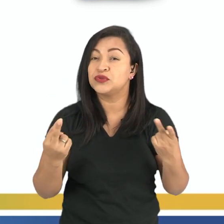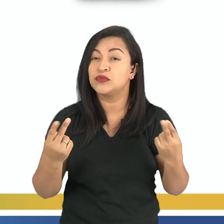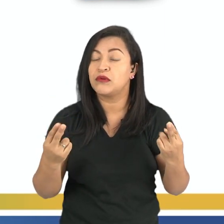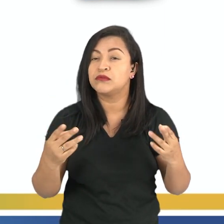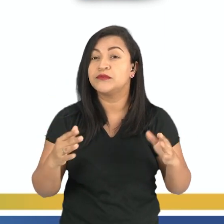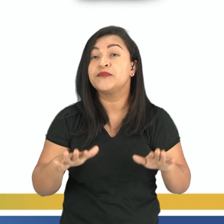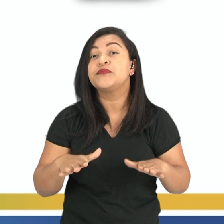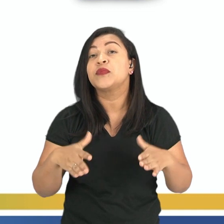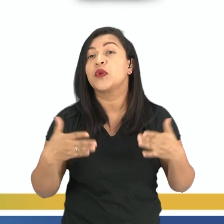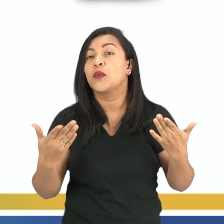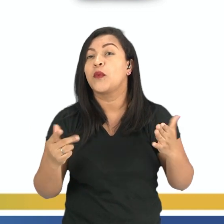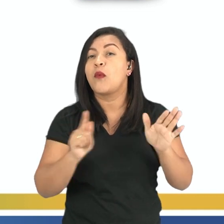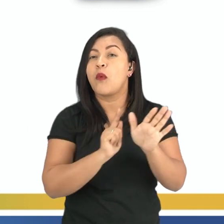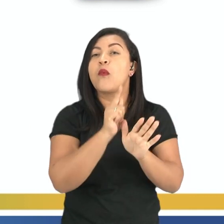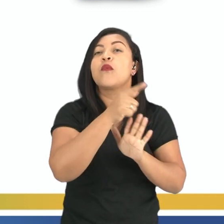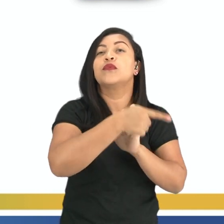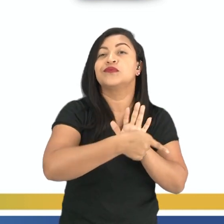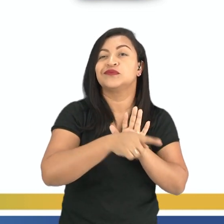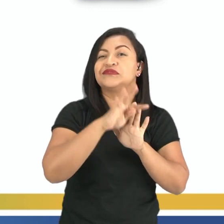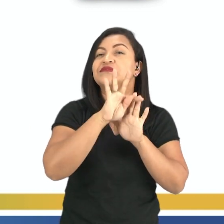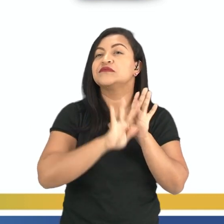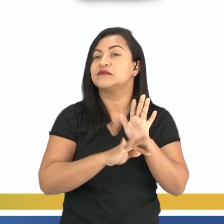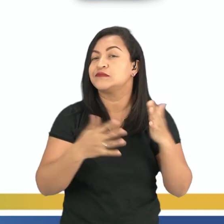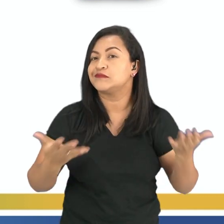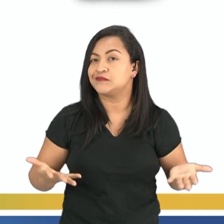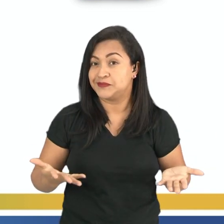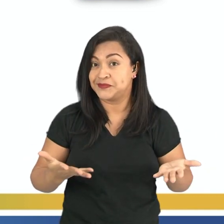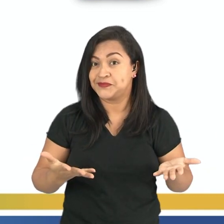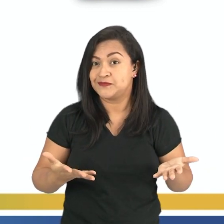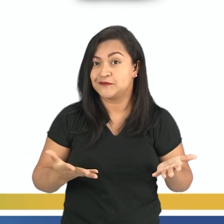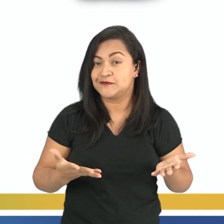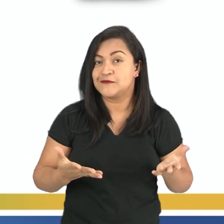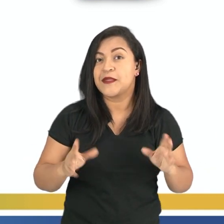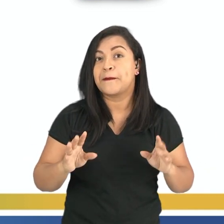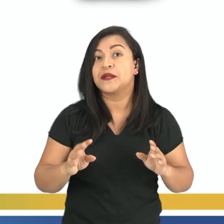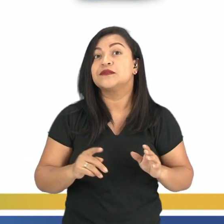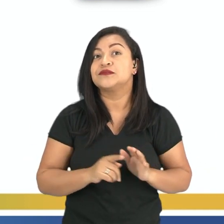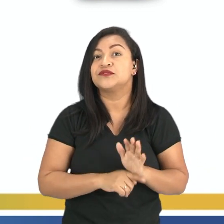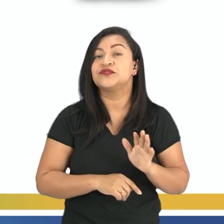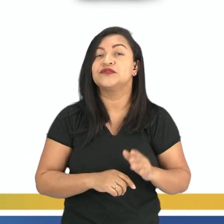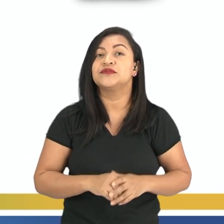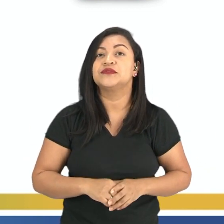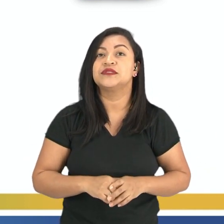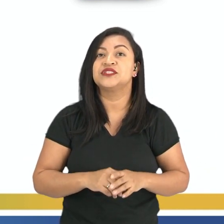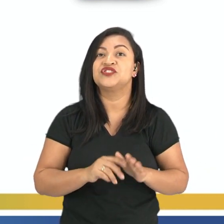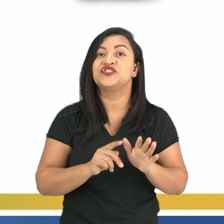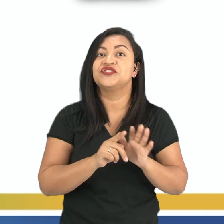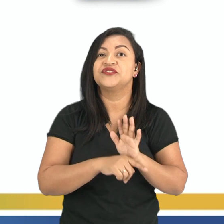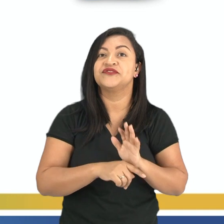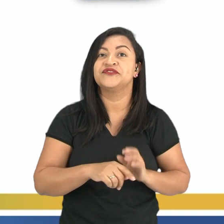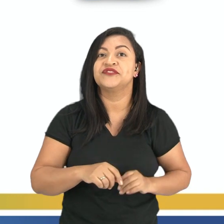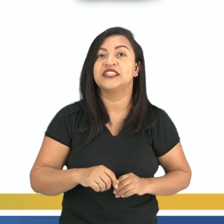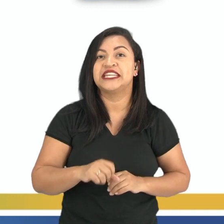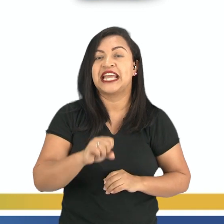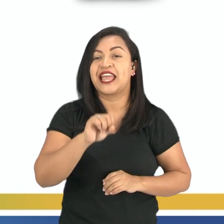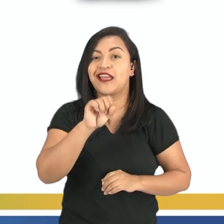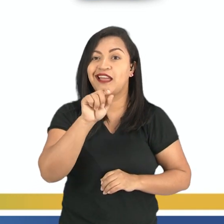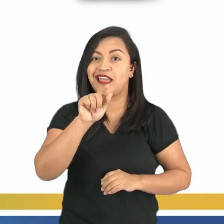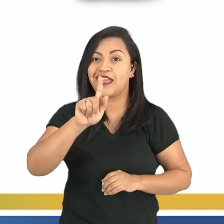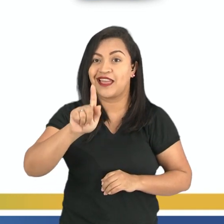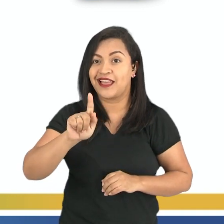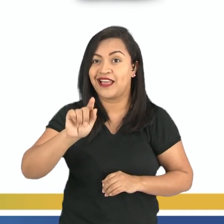Qual o gênero textual que eles pertencem? Eles pertencem ao gênero textual digital Graphics